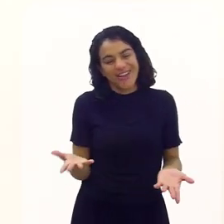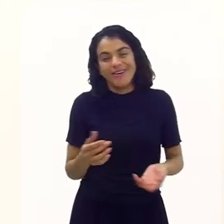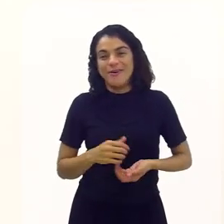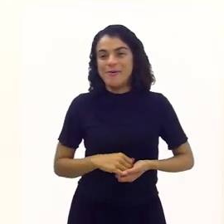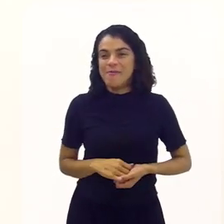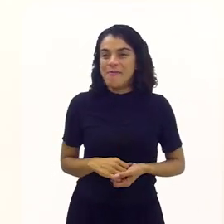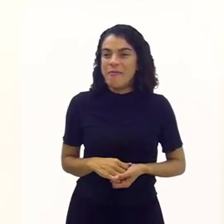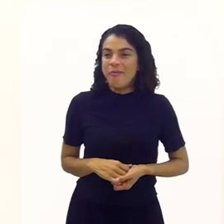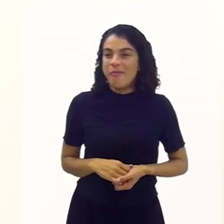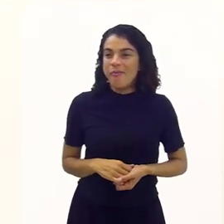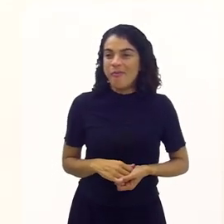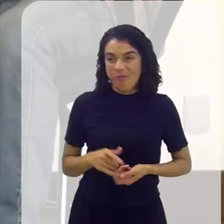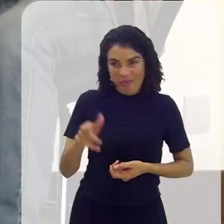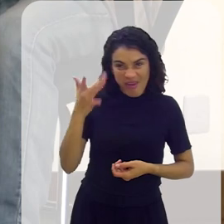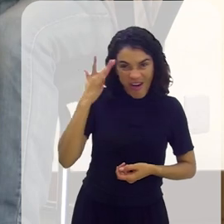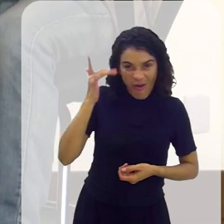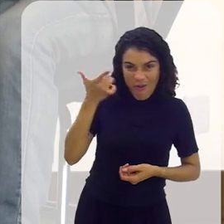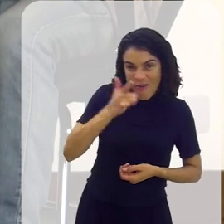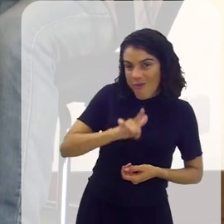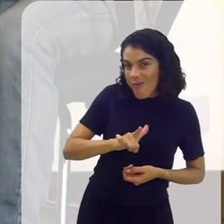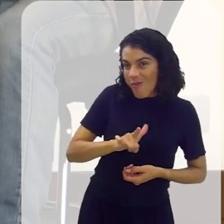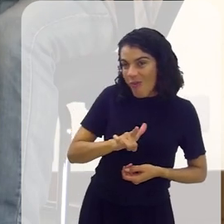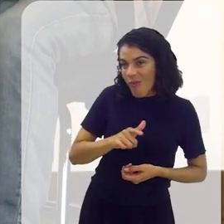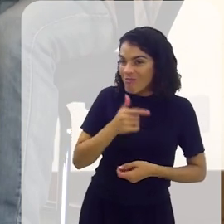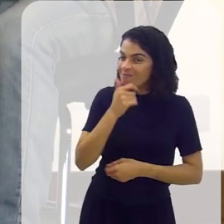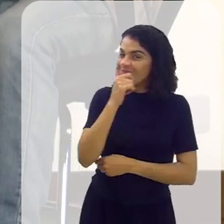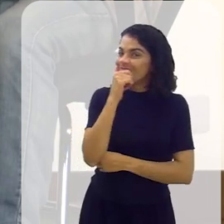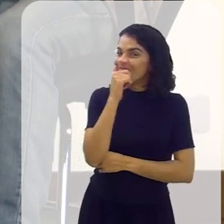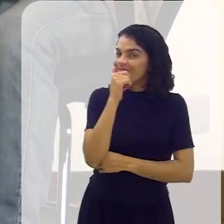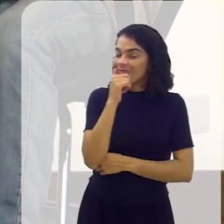do que está acontecendo. Acho que vai ganhar?